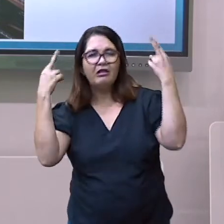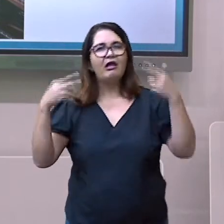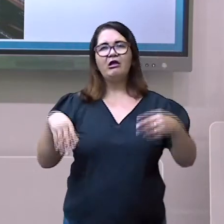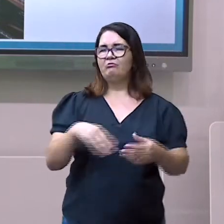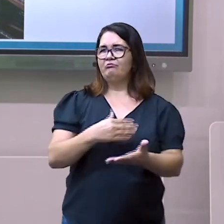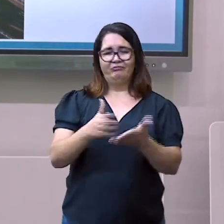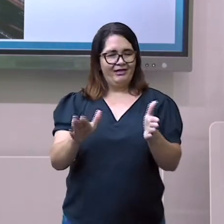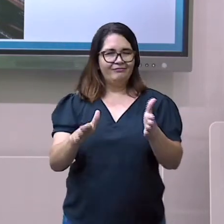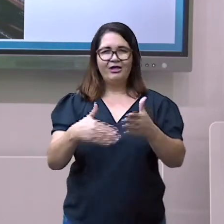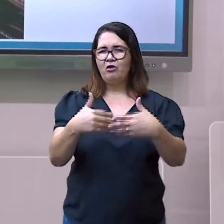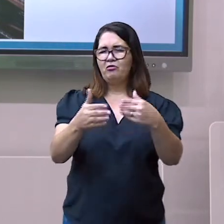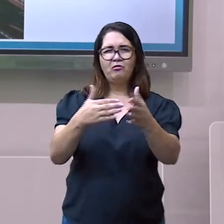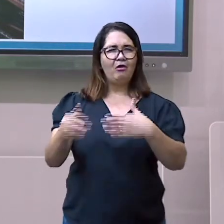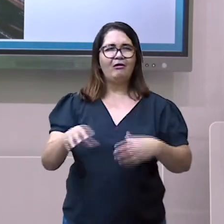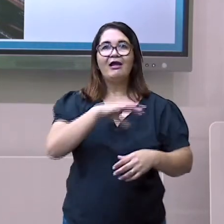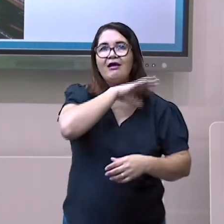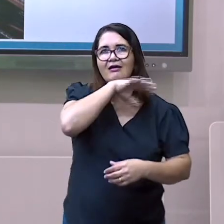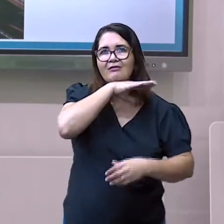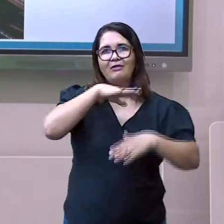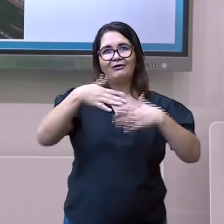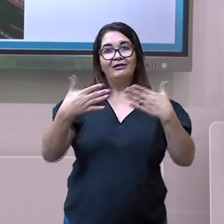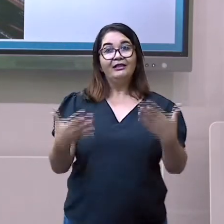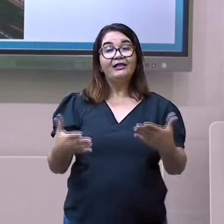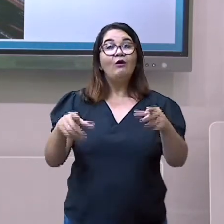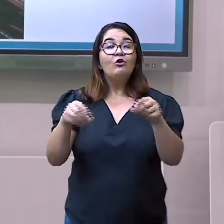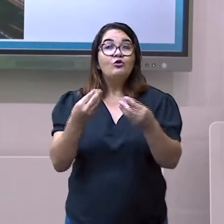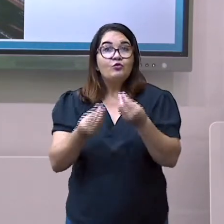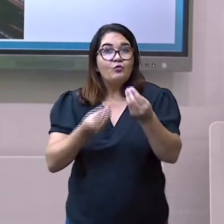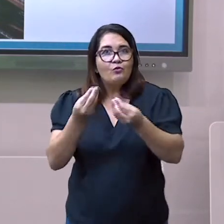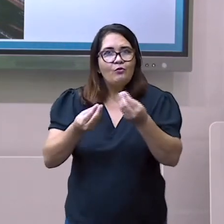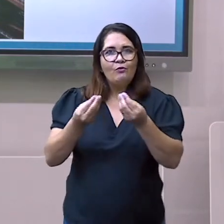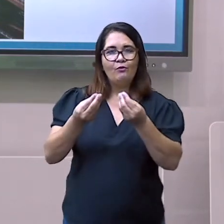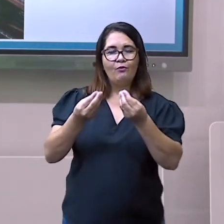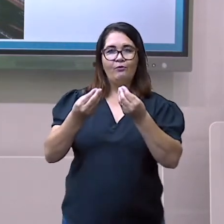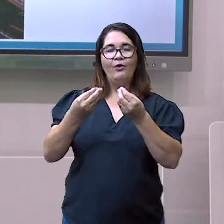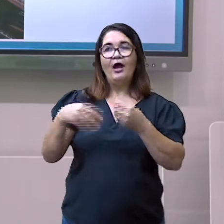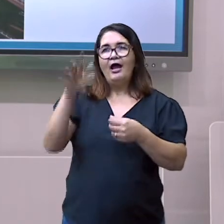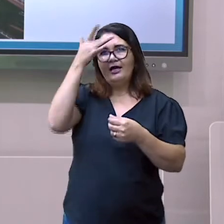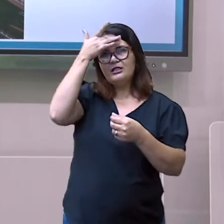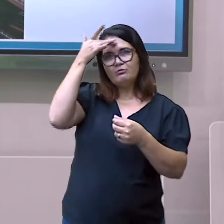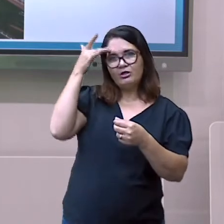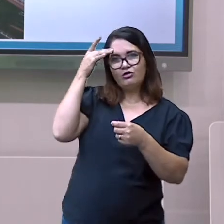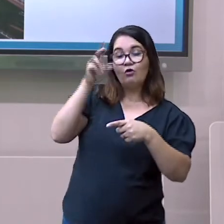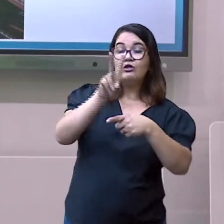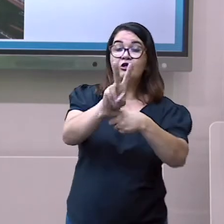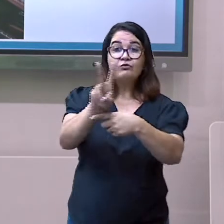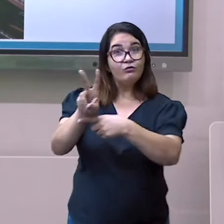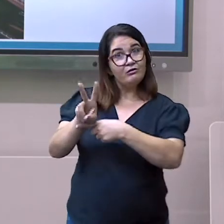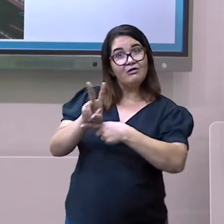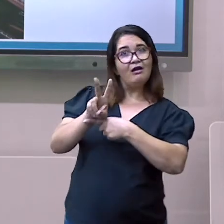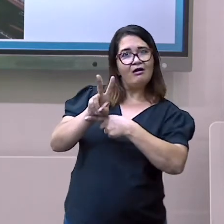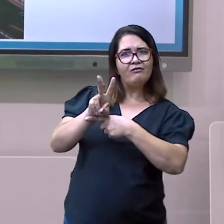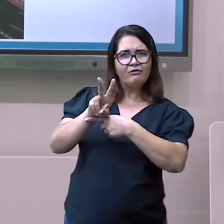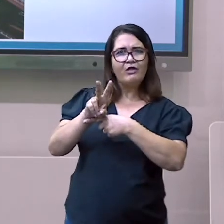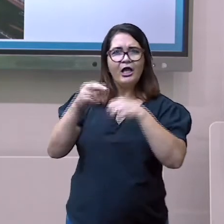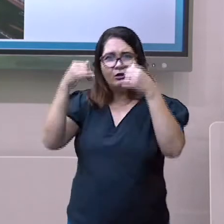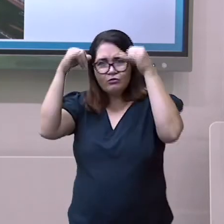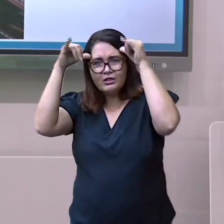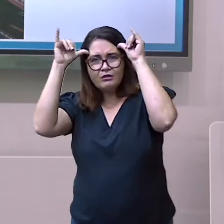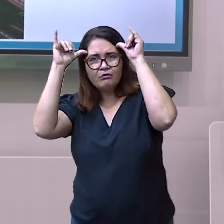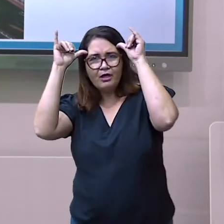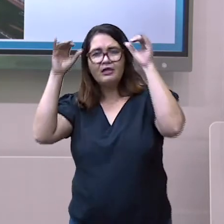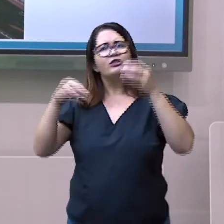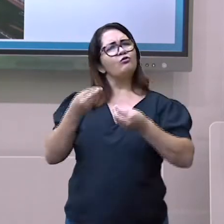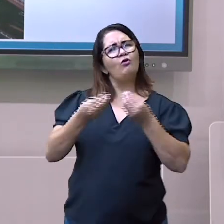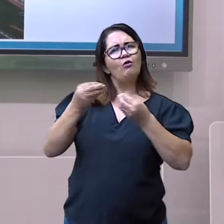alimentos e a domesticação de animais, os grupos humanos que eram nômades, isto é, mudavam